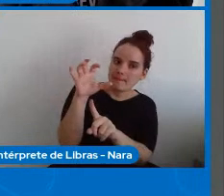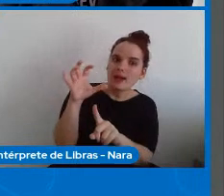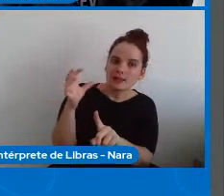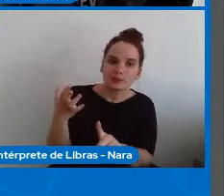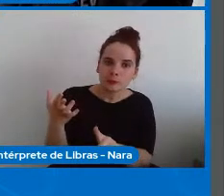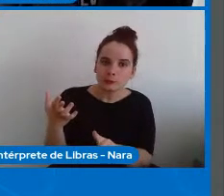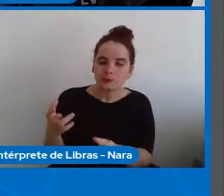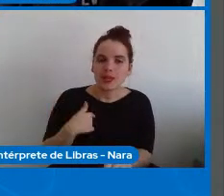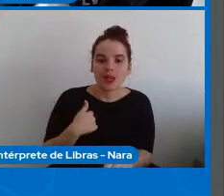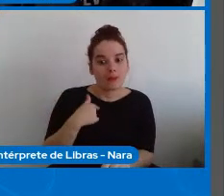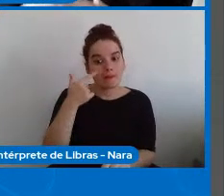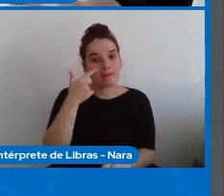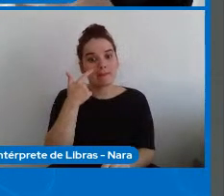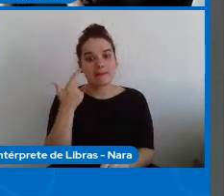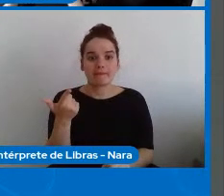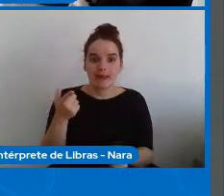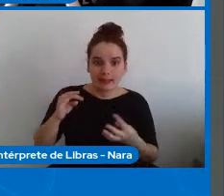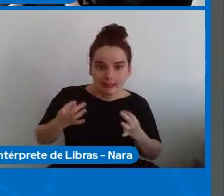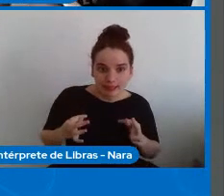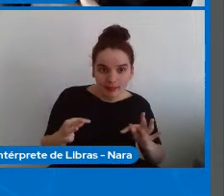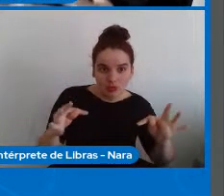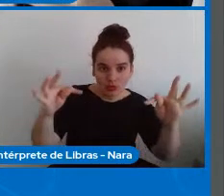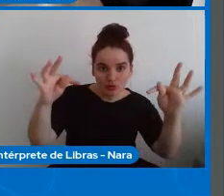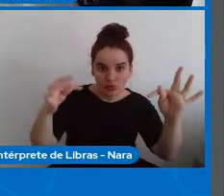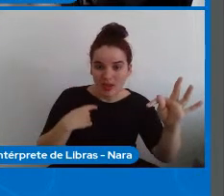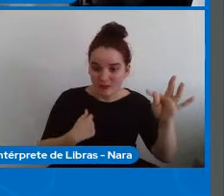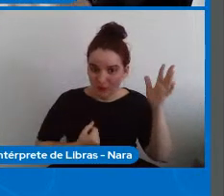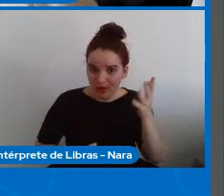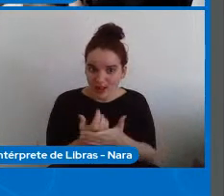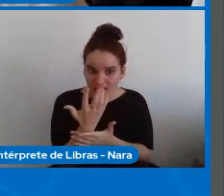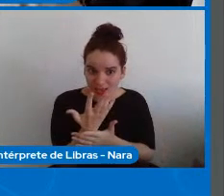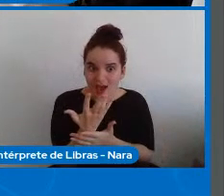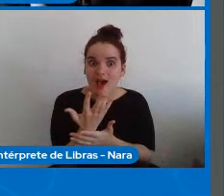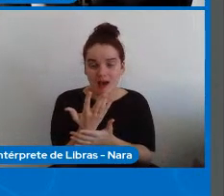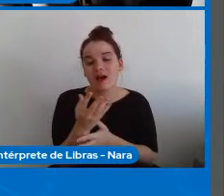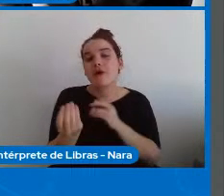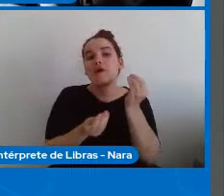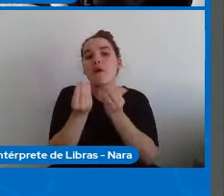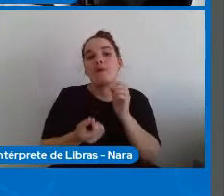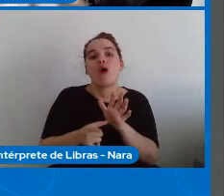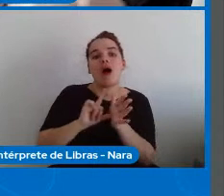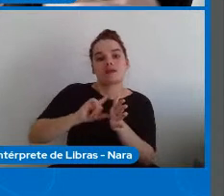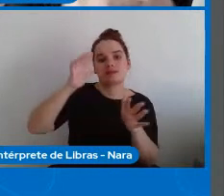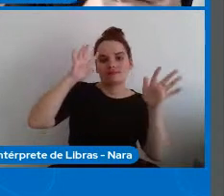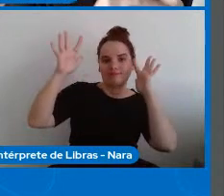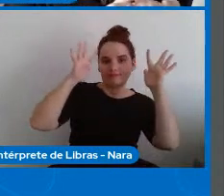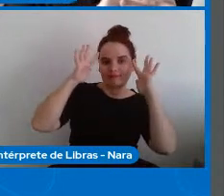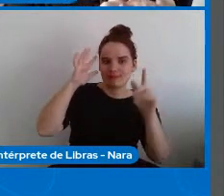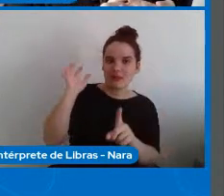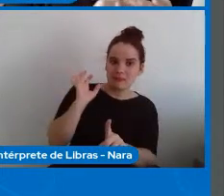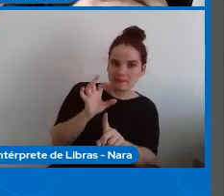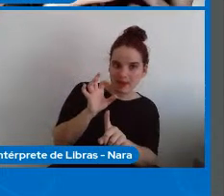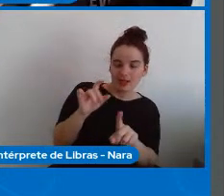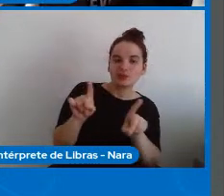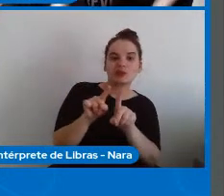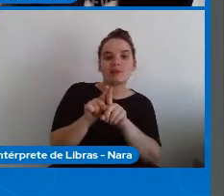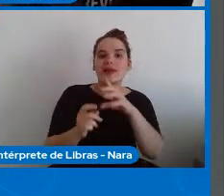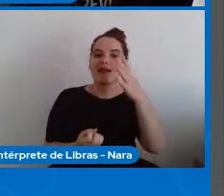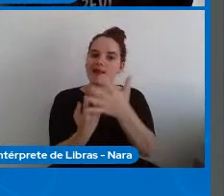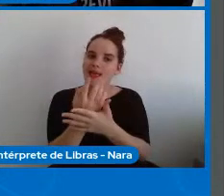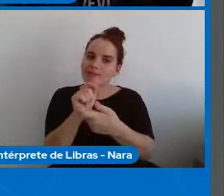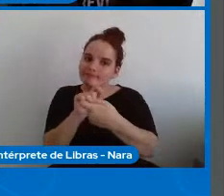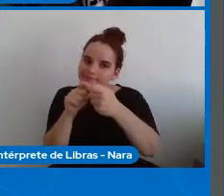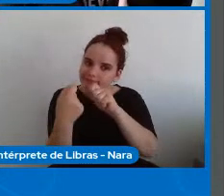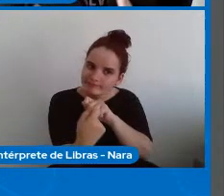tecnologia e também a projetar soluções computacionais sistemas interativos que sejam adequados para a